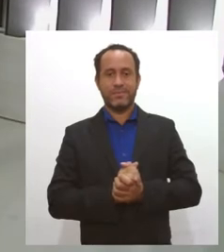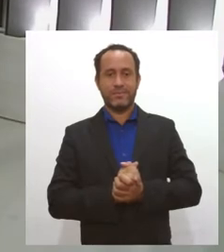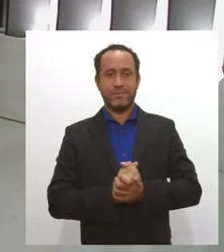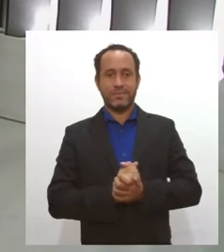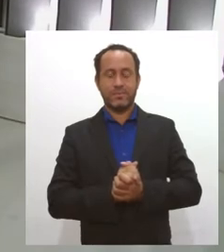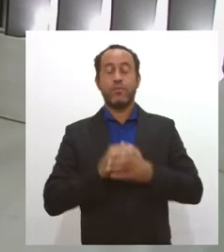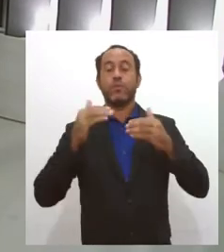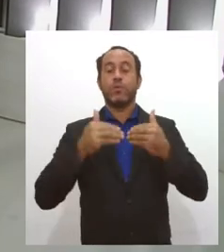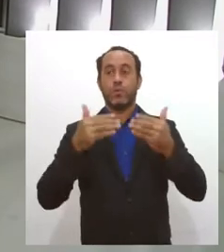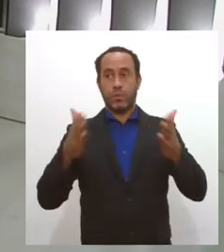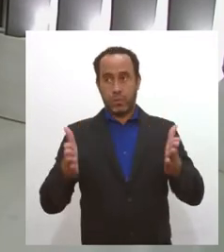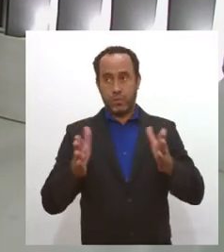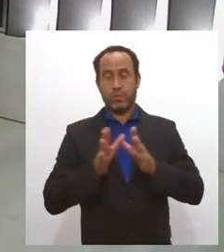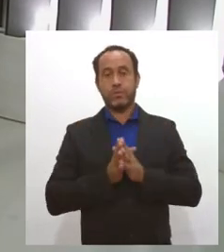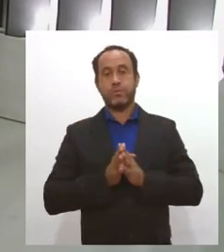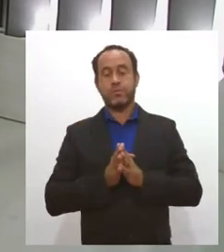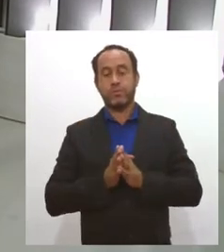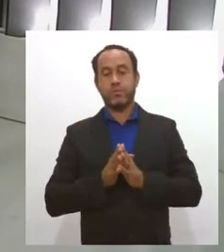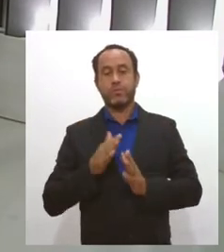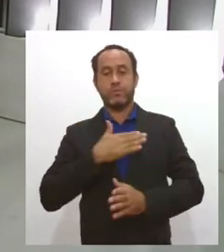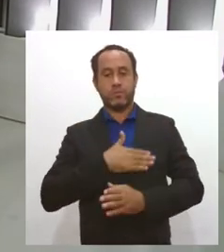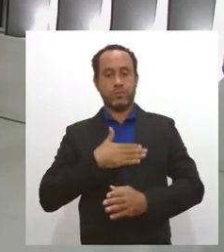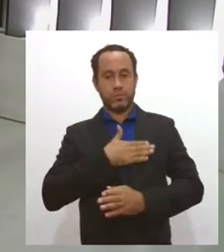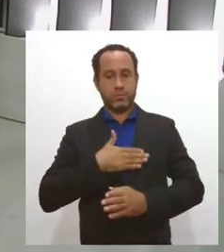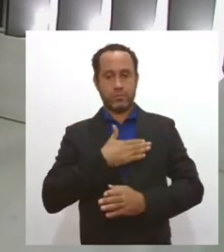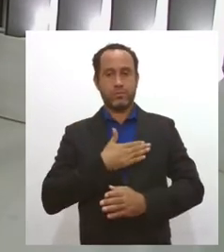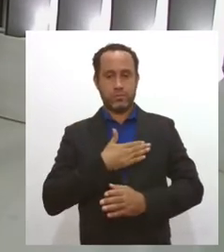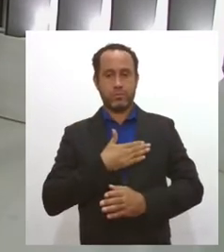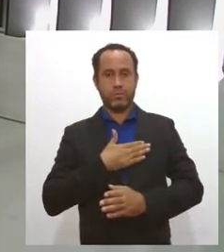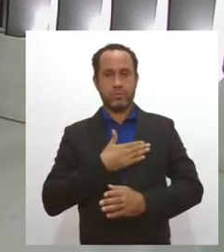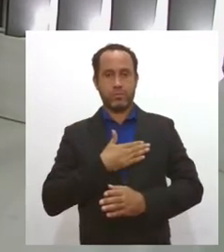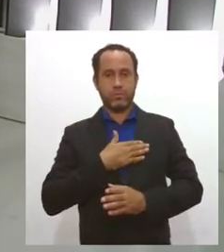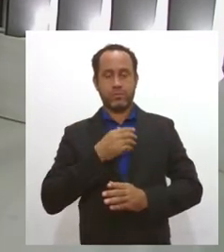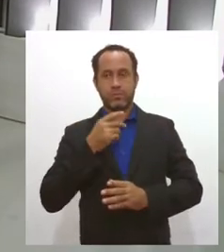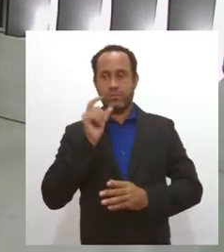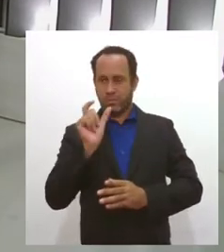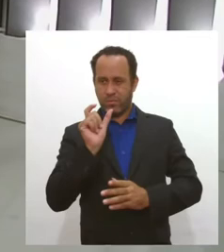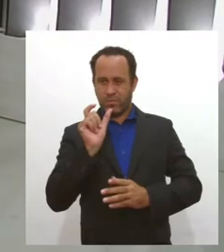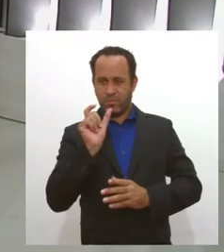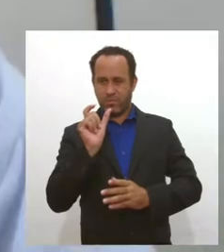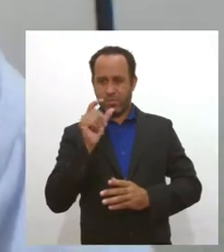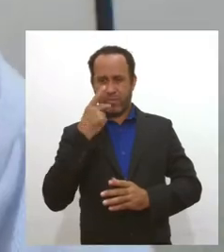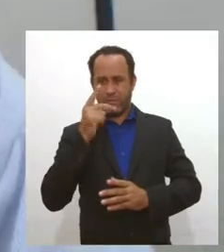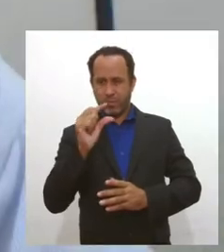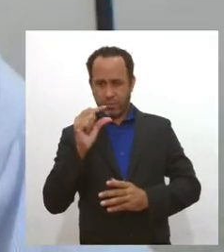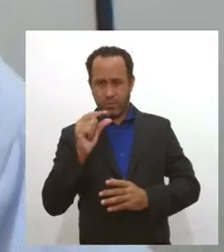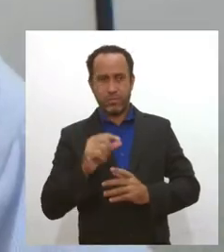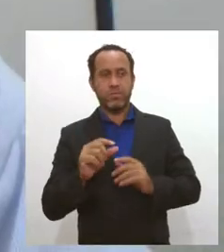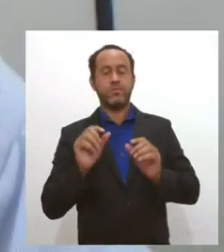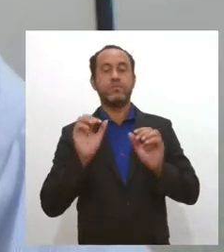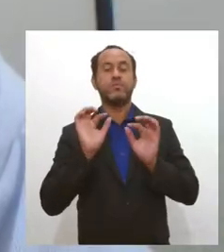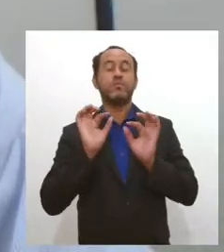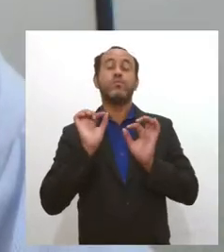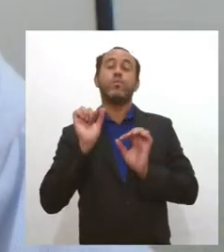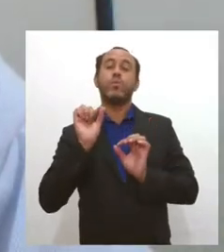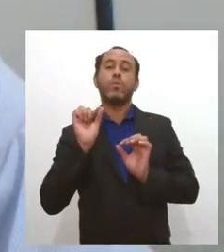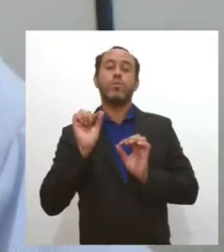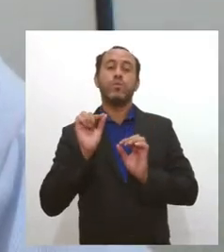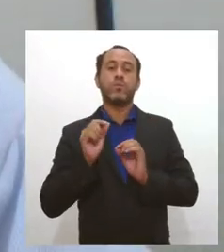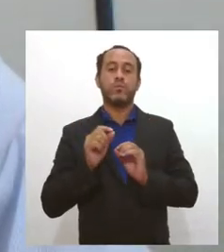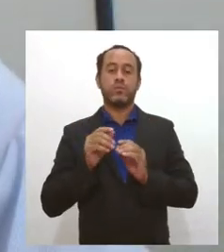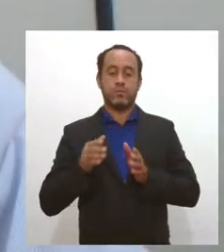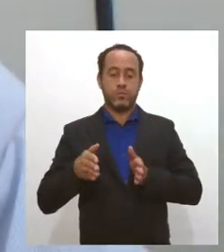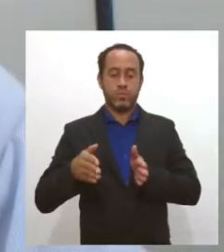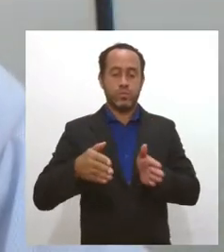Inicialmente, eu gostaria, se me permitisse, em poucas palavras, dizer exatamente o que é o